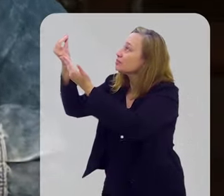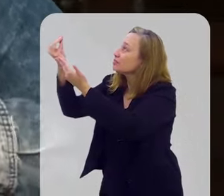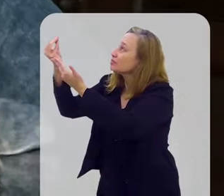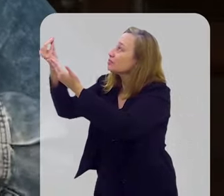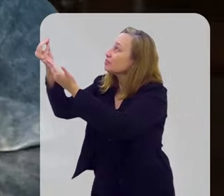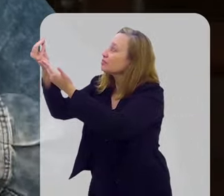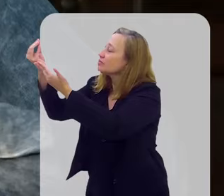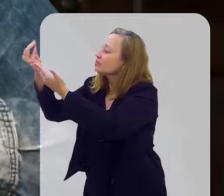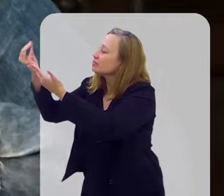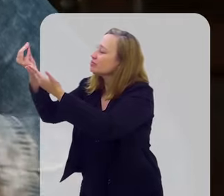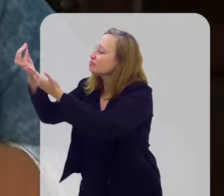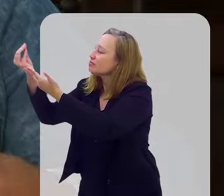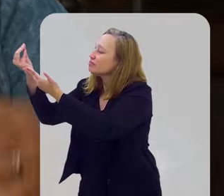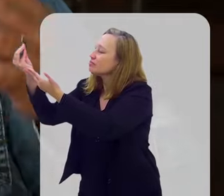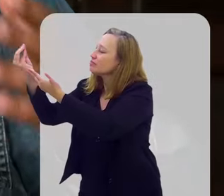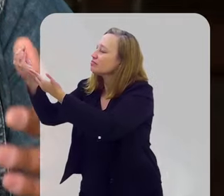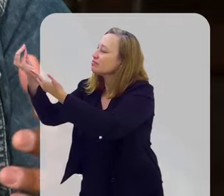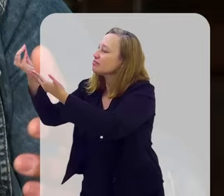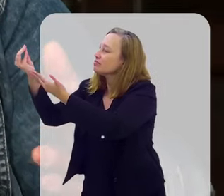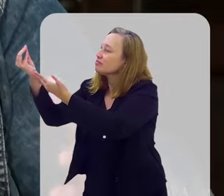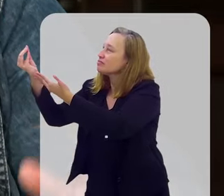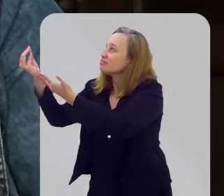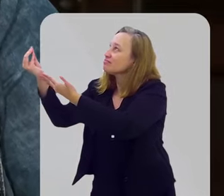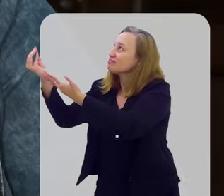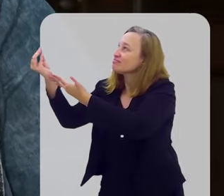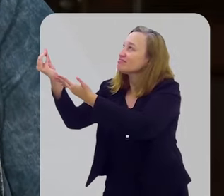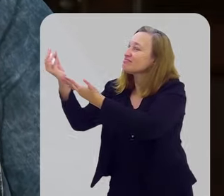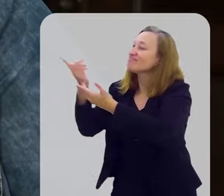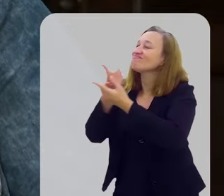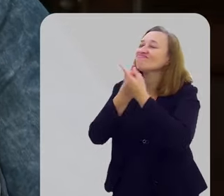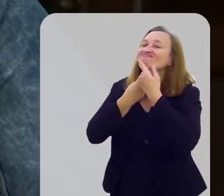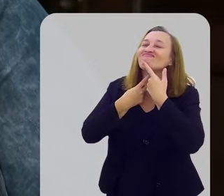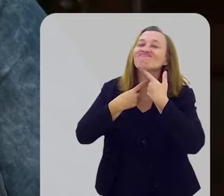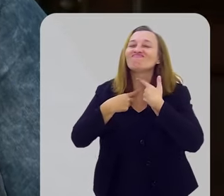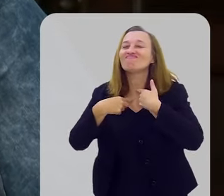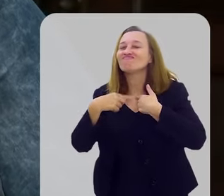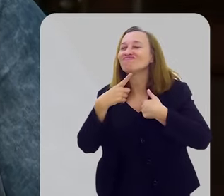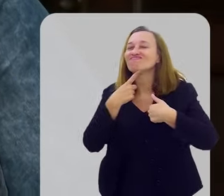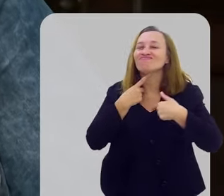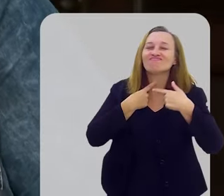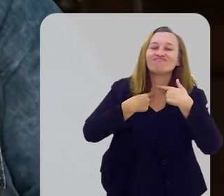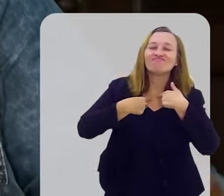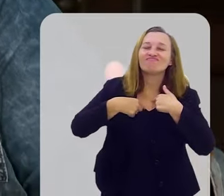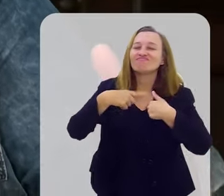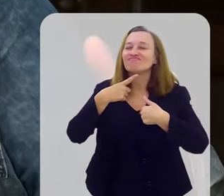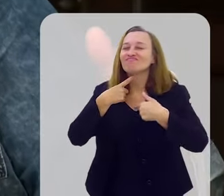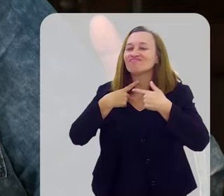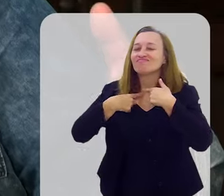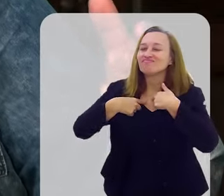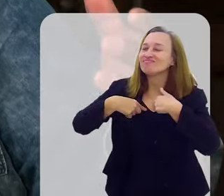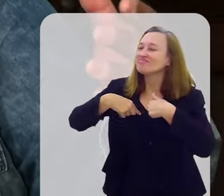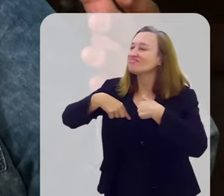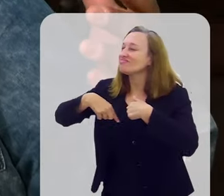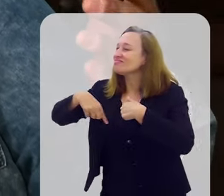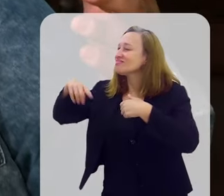O meu ser insiste em te adorar. Então vem